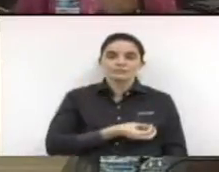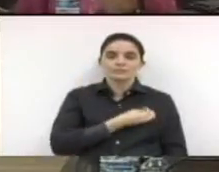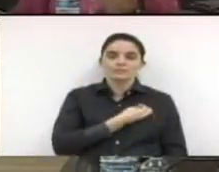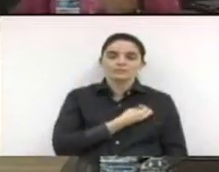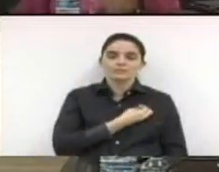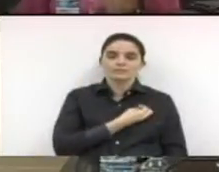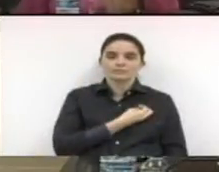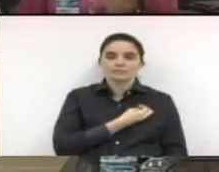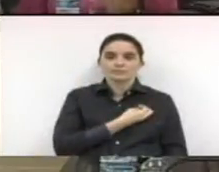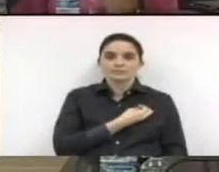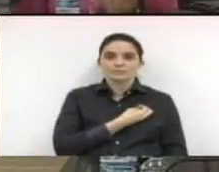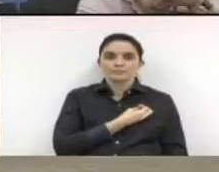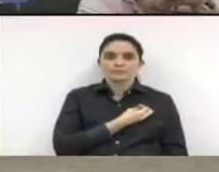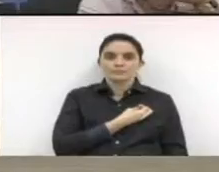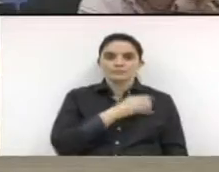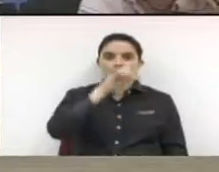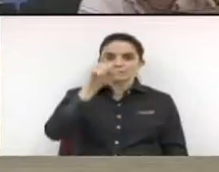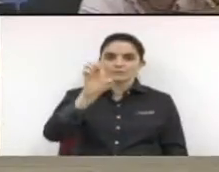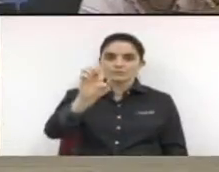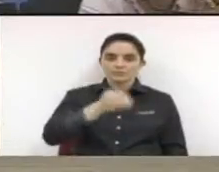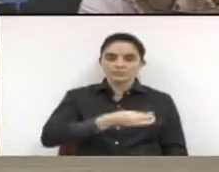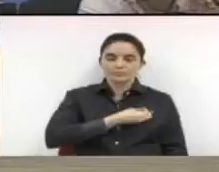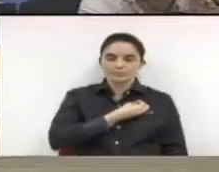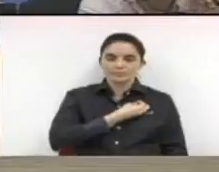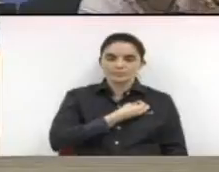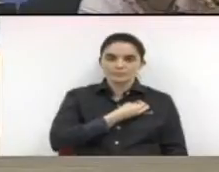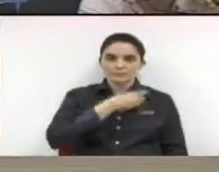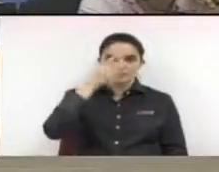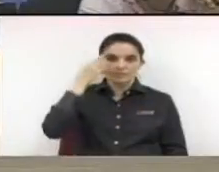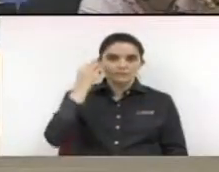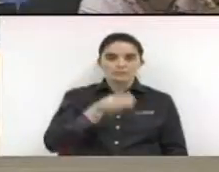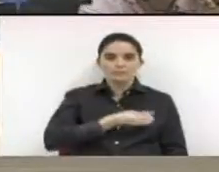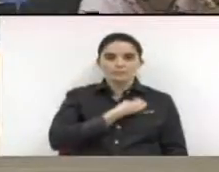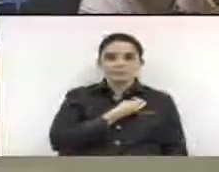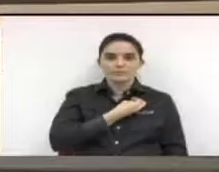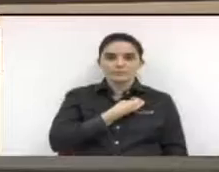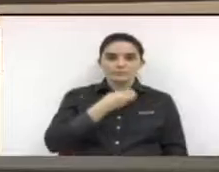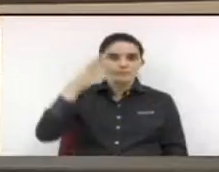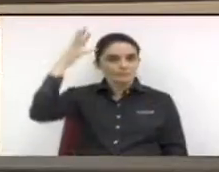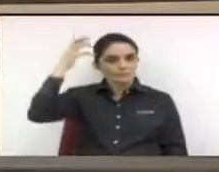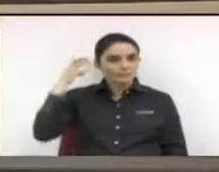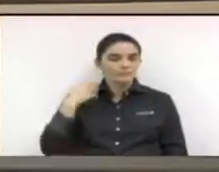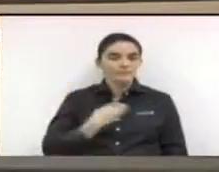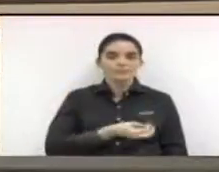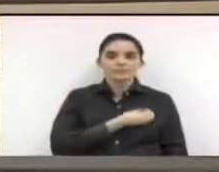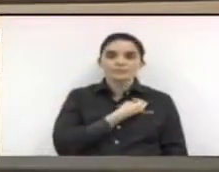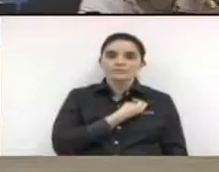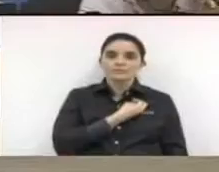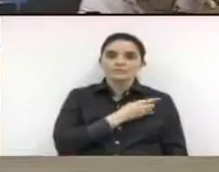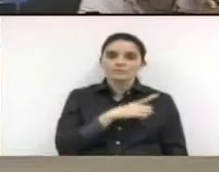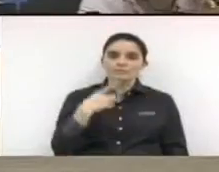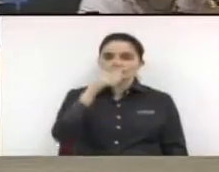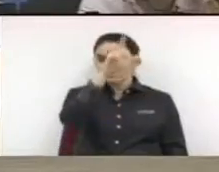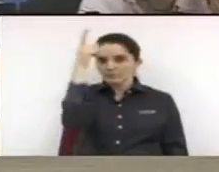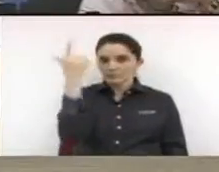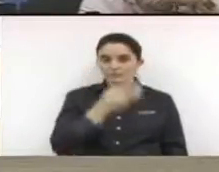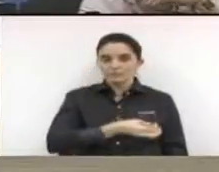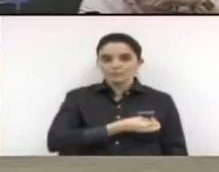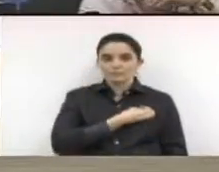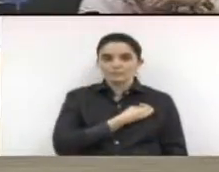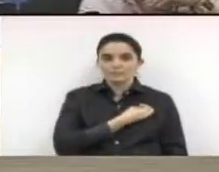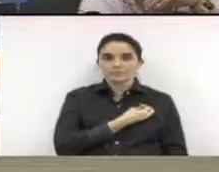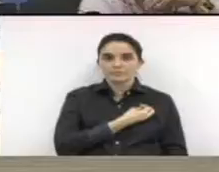Presente. Zé Damiques? Presente. Dr. Júlio? Presente. Lubogo? Presente. Luizinho da Casa Kiu?